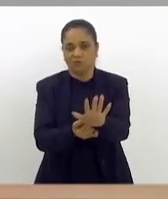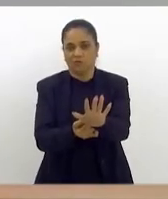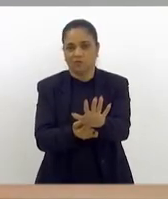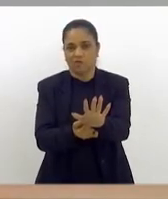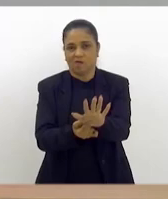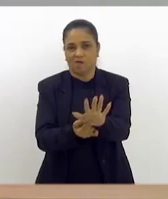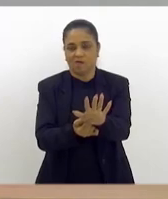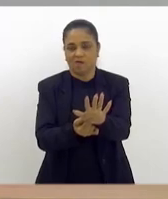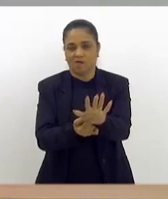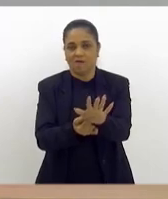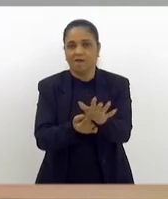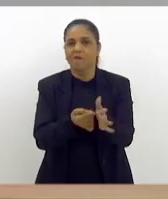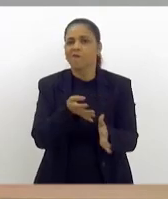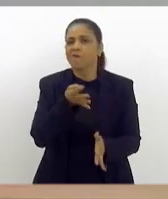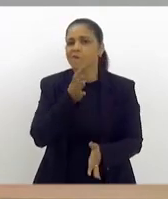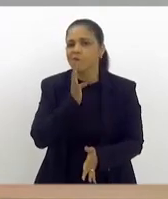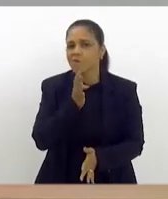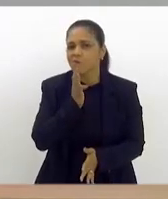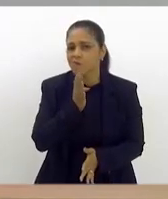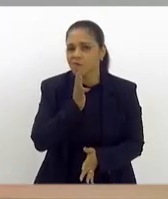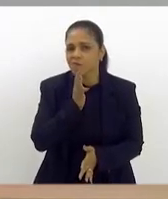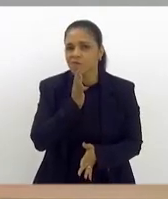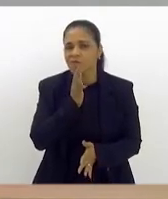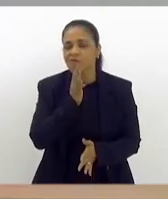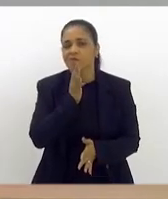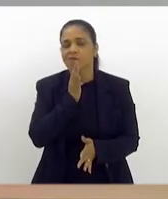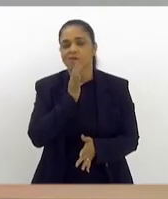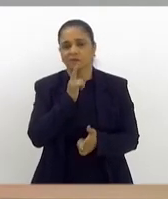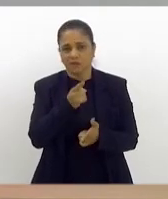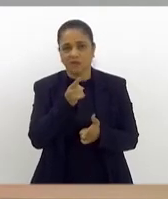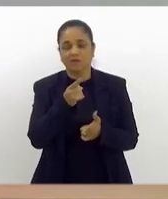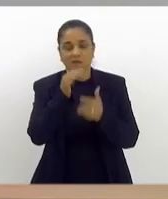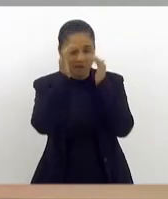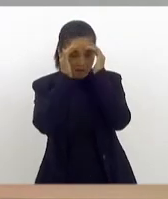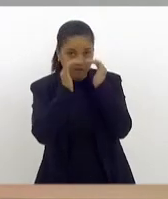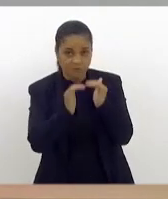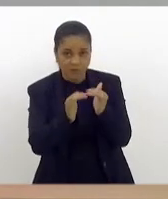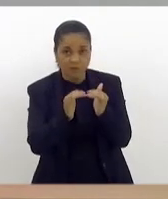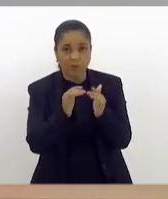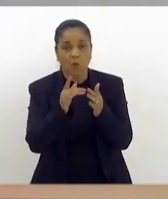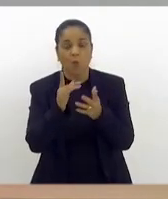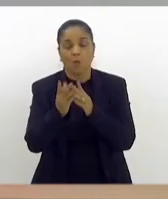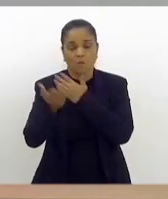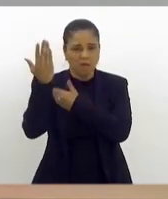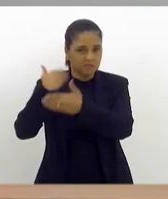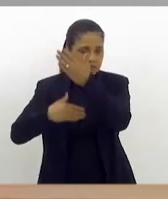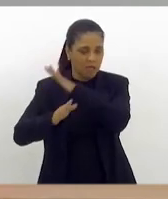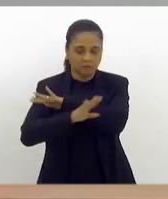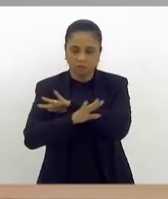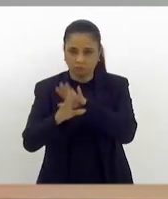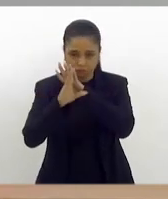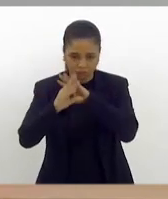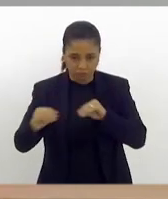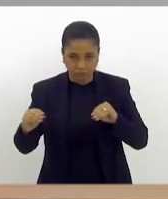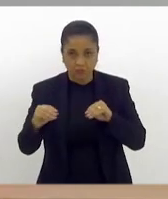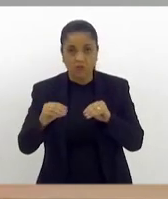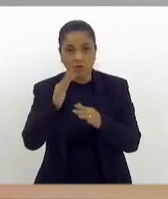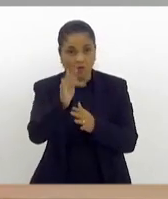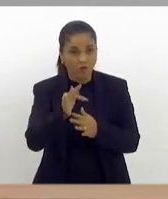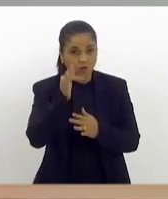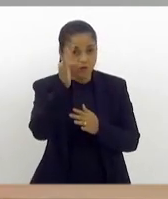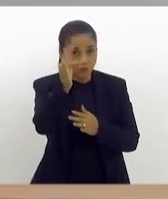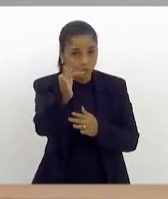gratidão. O passado já escapou, o futuro ainda não existe e temos o presente como única